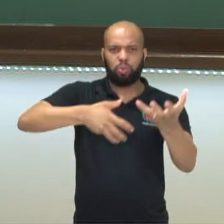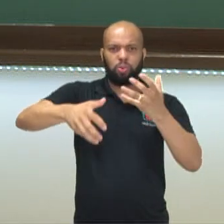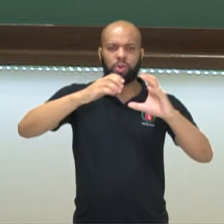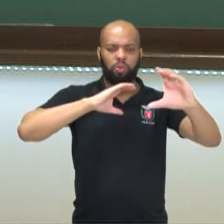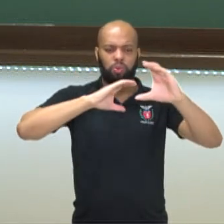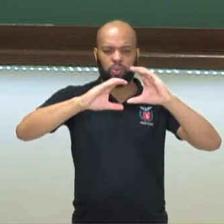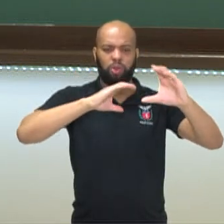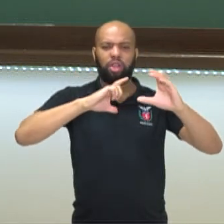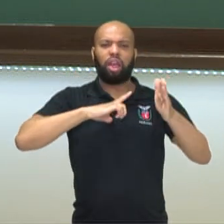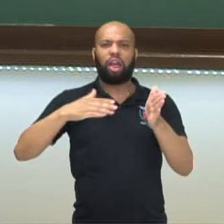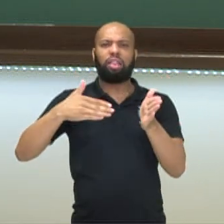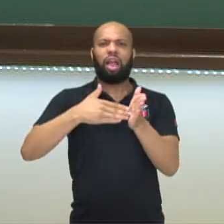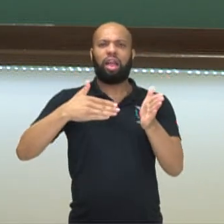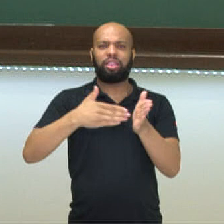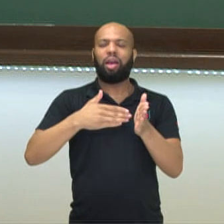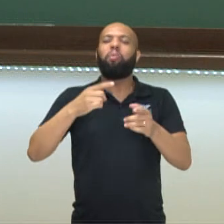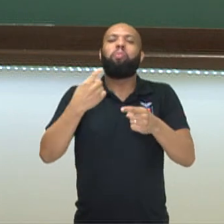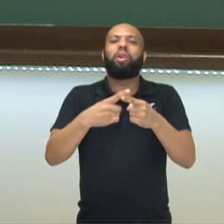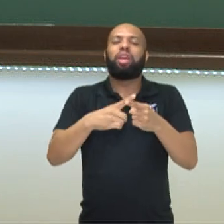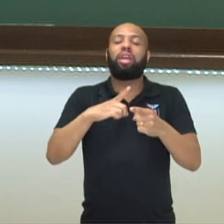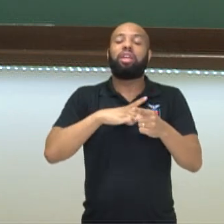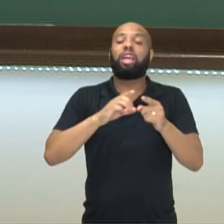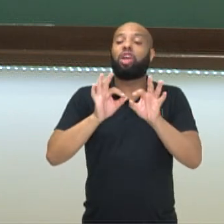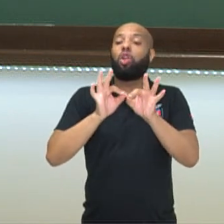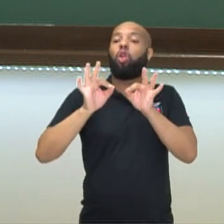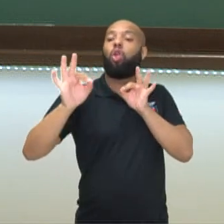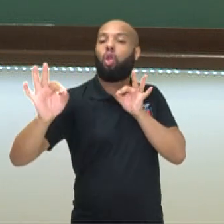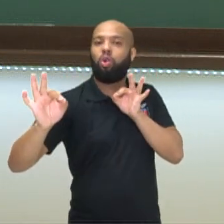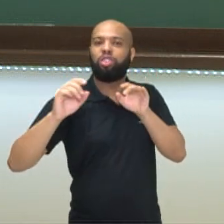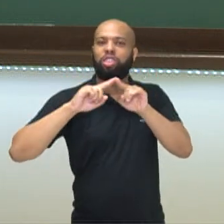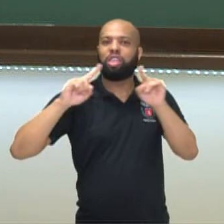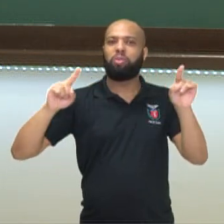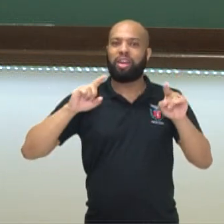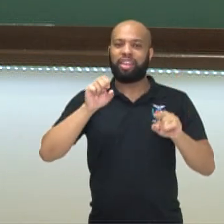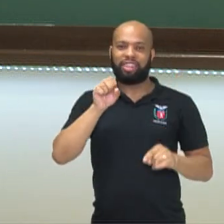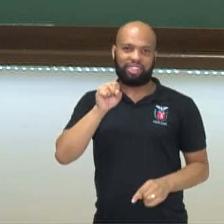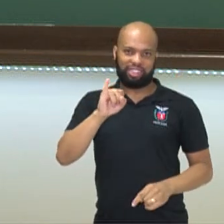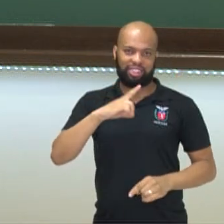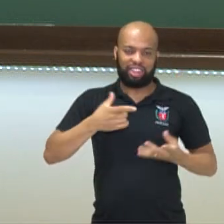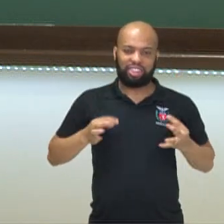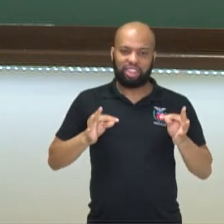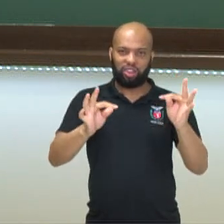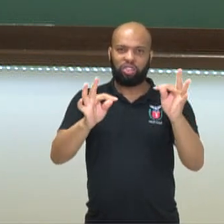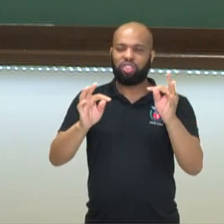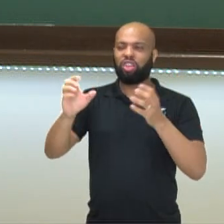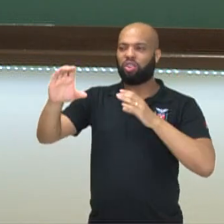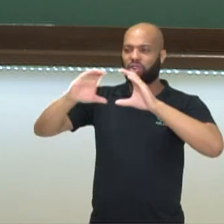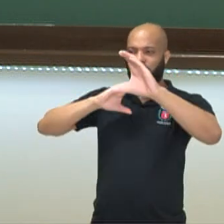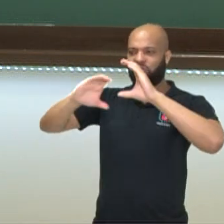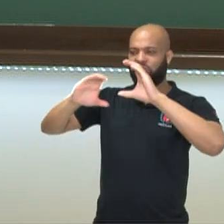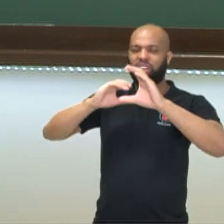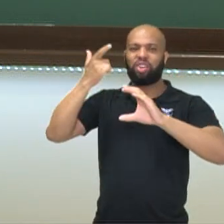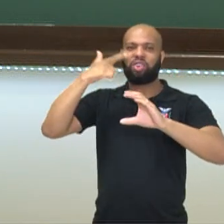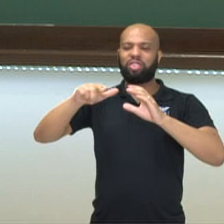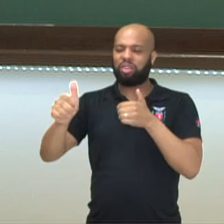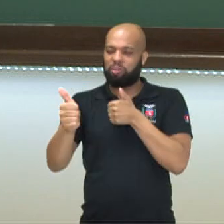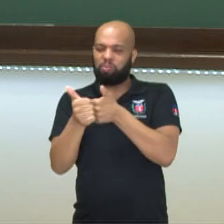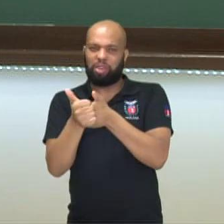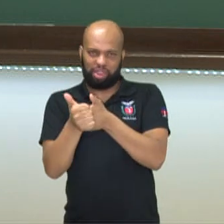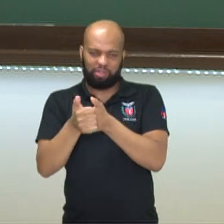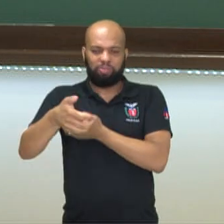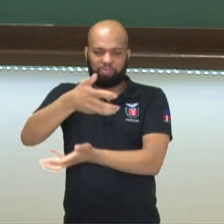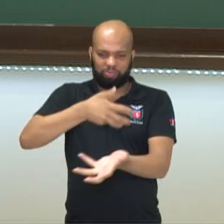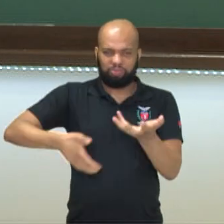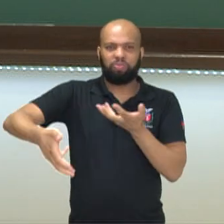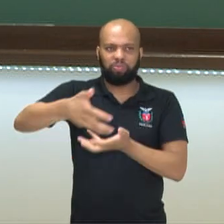e as fronteiras geográficas, elas são reduzidas, possibilitando uma maior comunicação e entrosamento entre